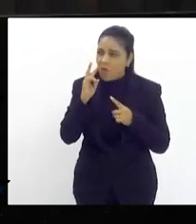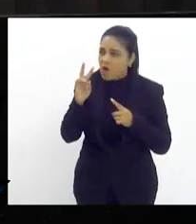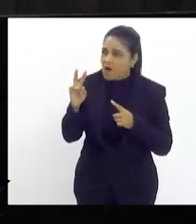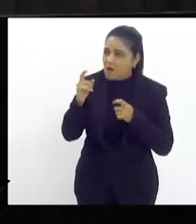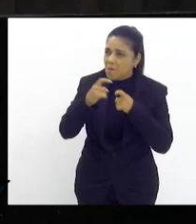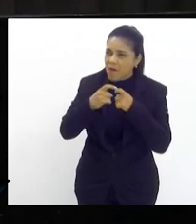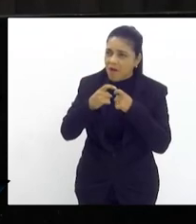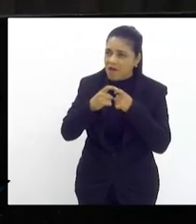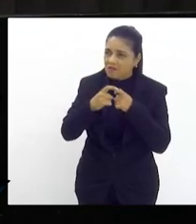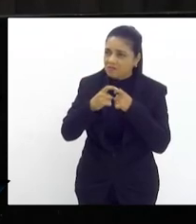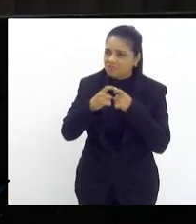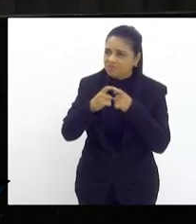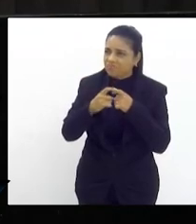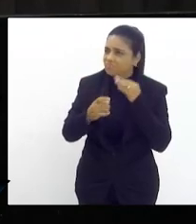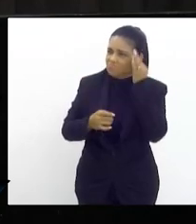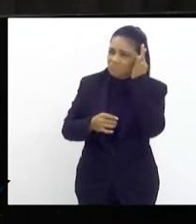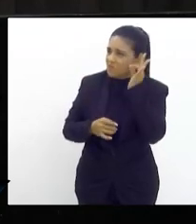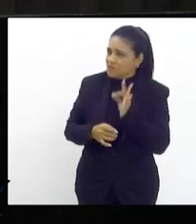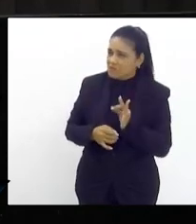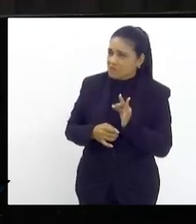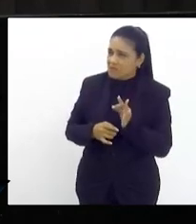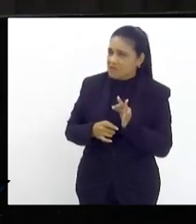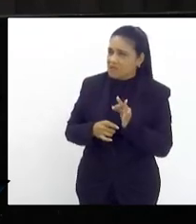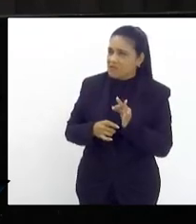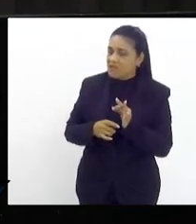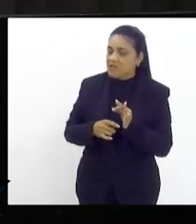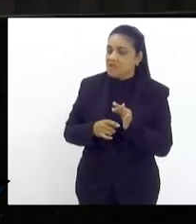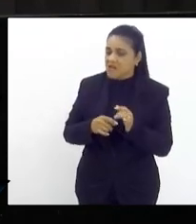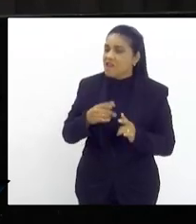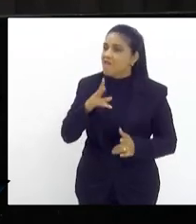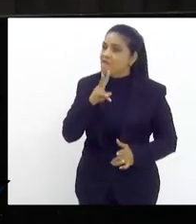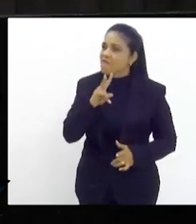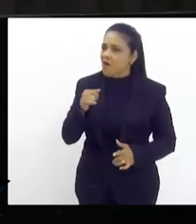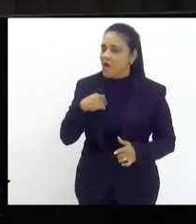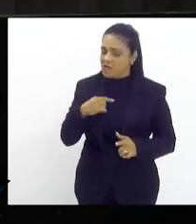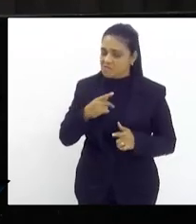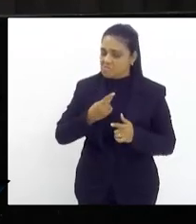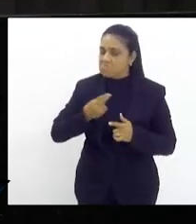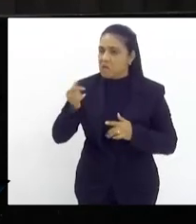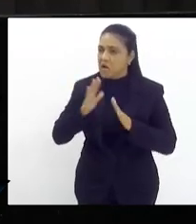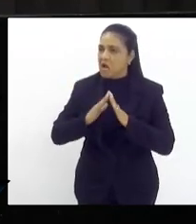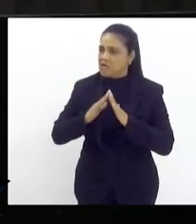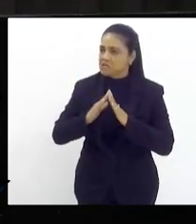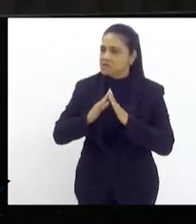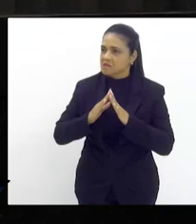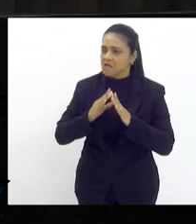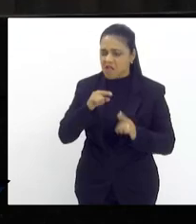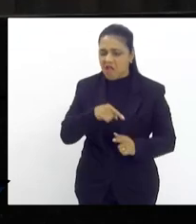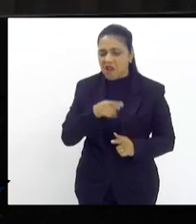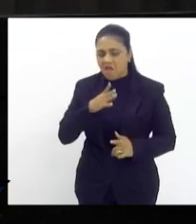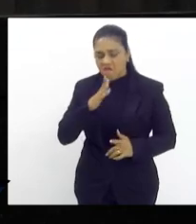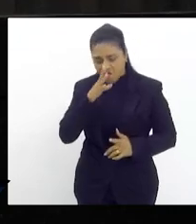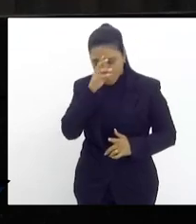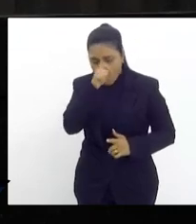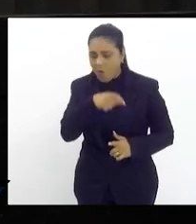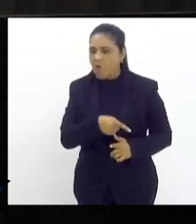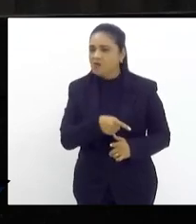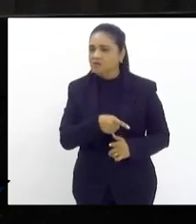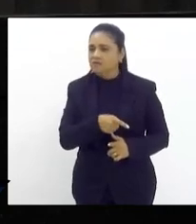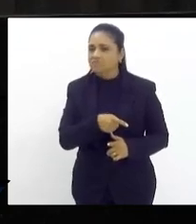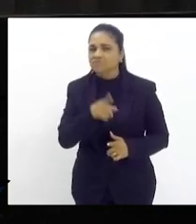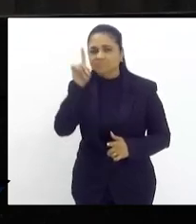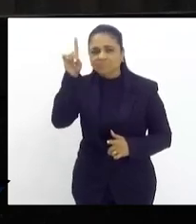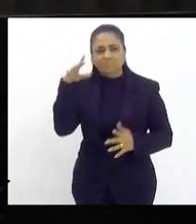o senhor o não vai entender mas ele vai sair daqui ele é forte e Deus é maravilhoso mas tudo tem o tempo de Deus